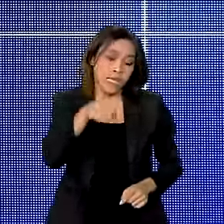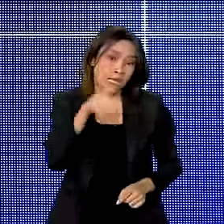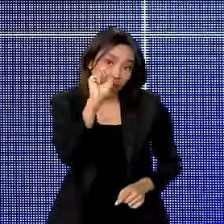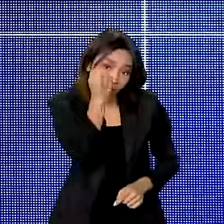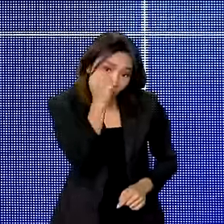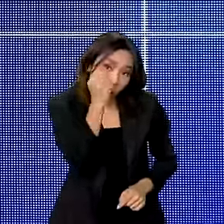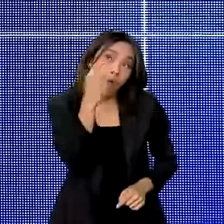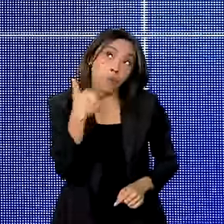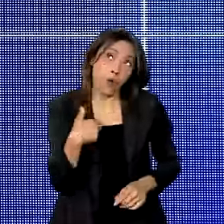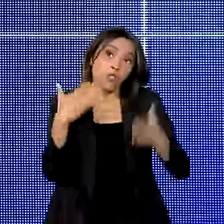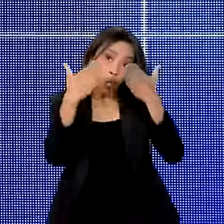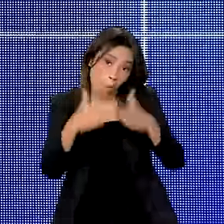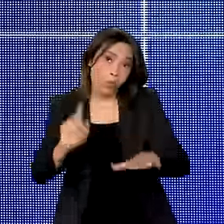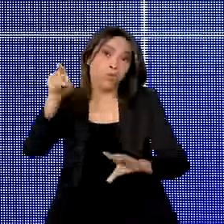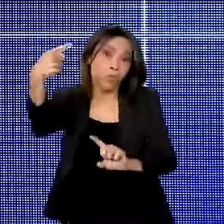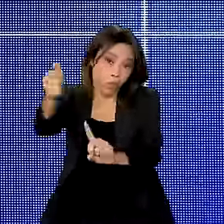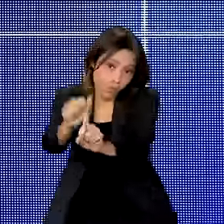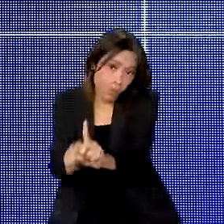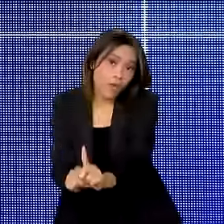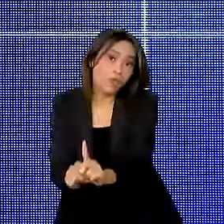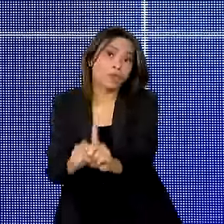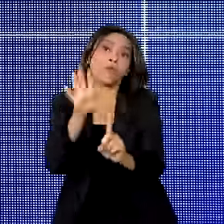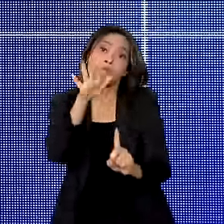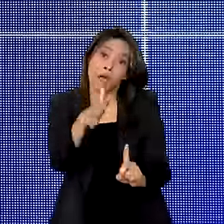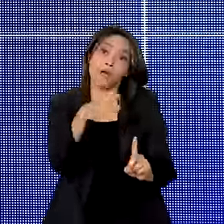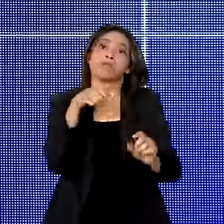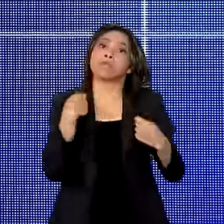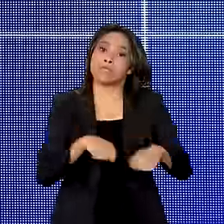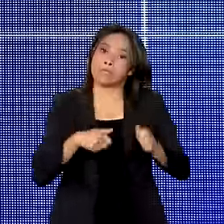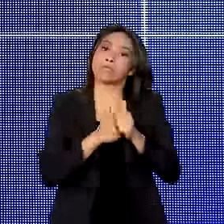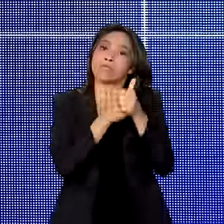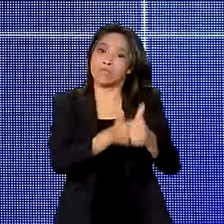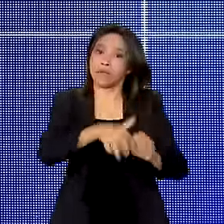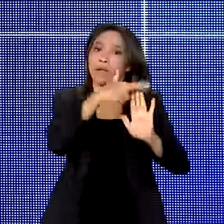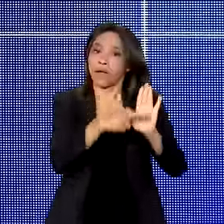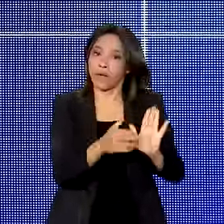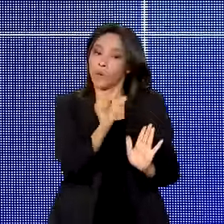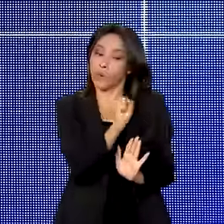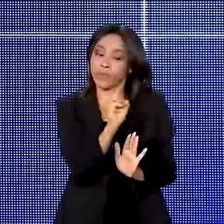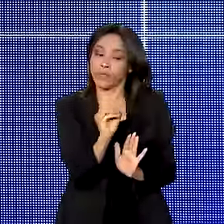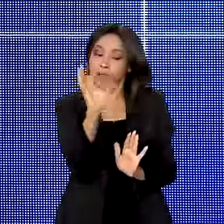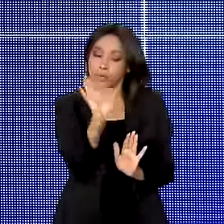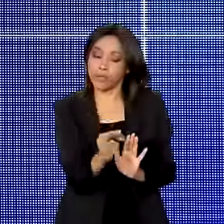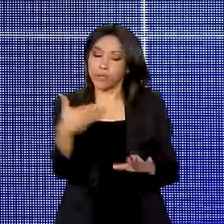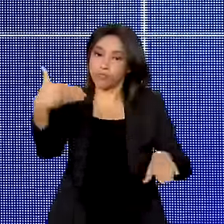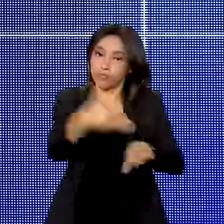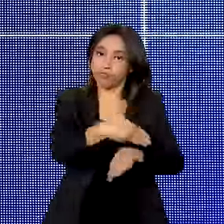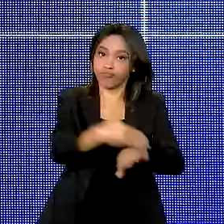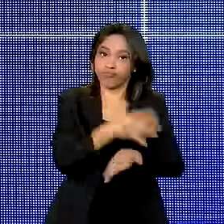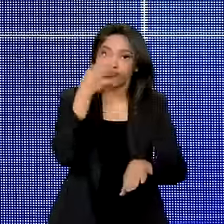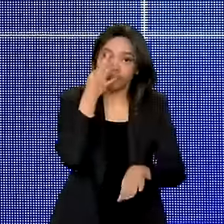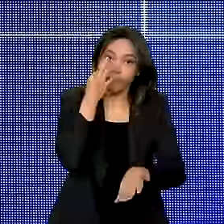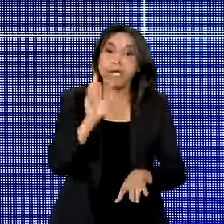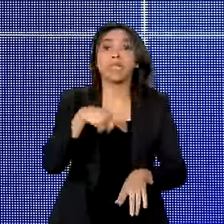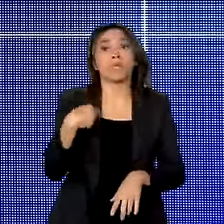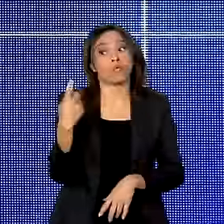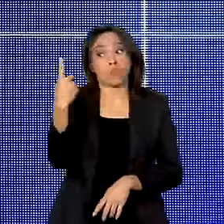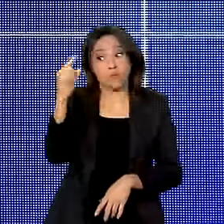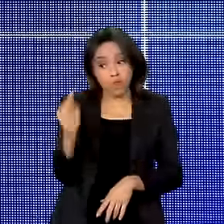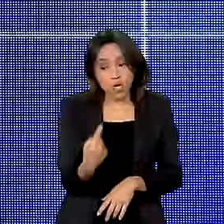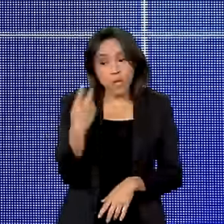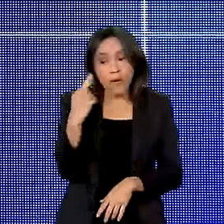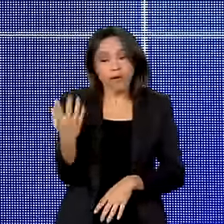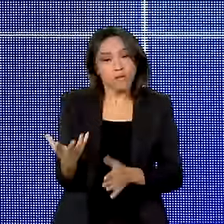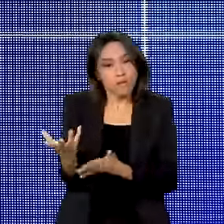Você pode compensar no mês seguinte, mas que a média seja pelo menos de 80% de frequência em sala de aula. E para receber os R$,00, claro que tem que